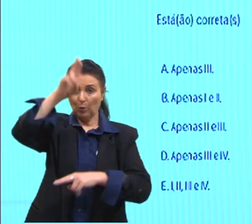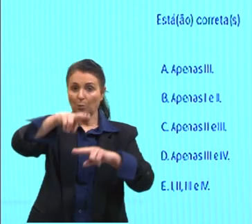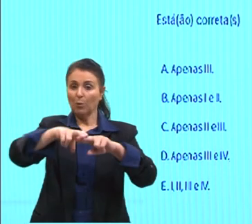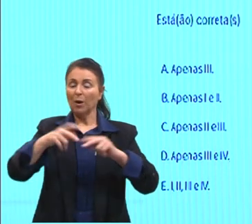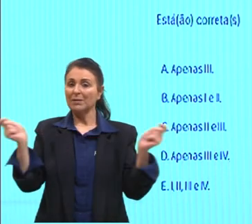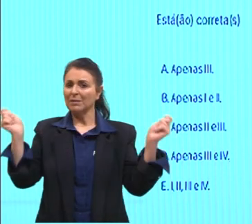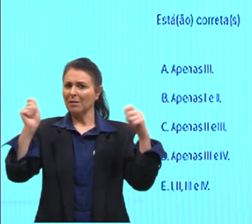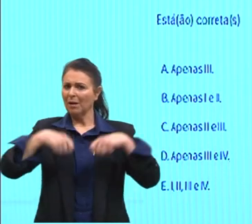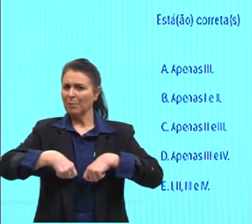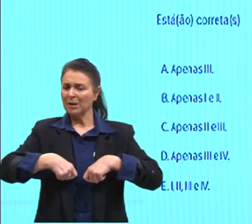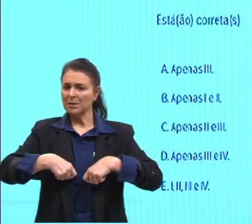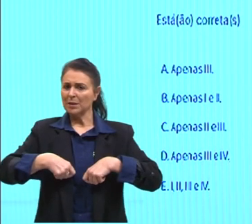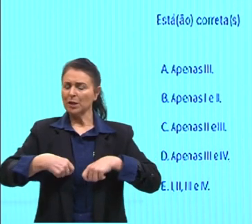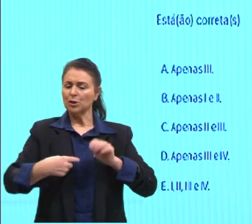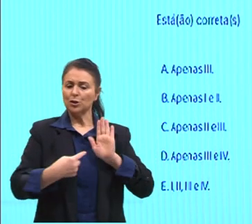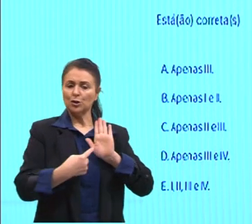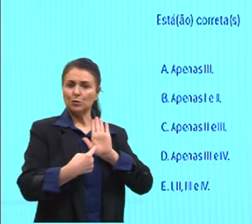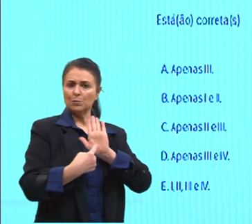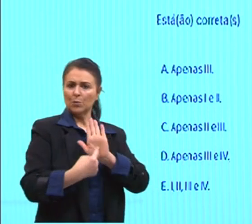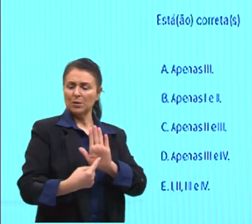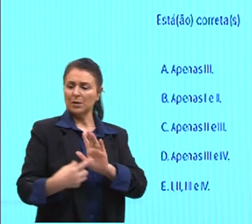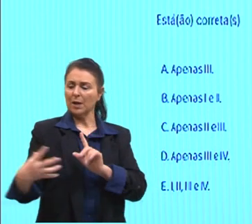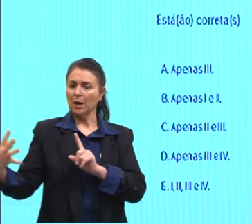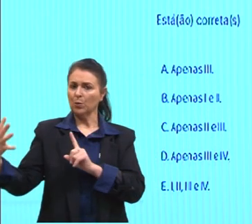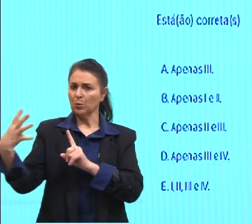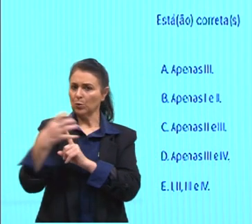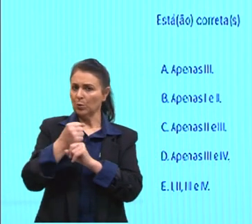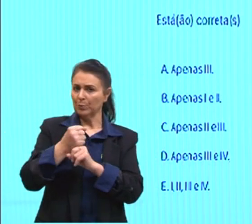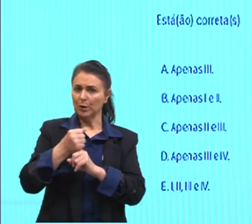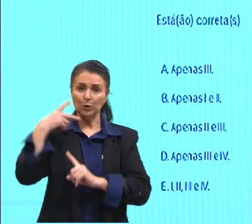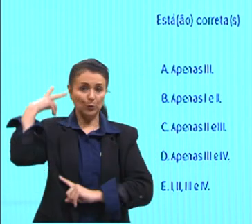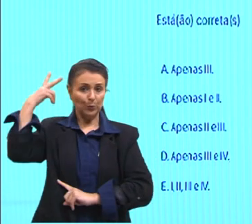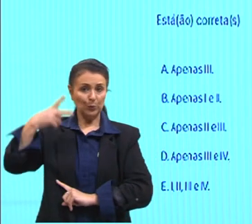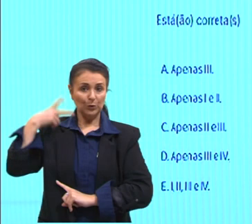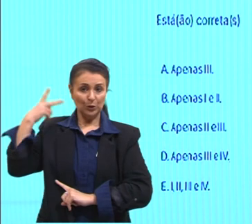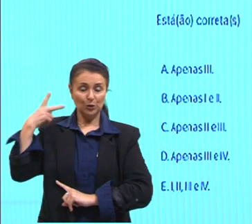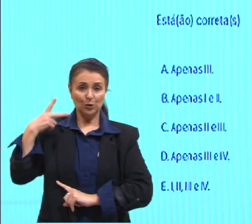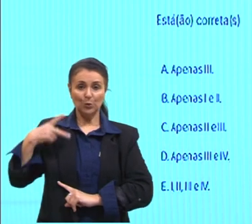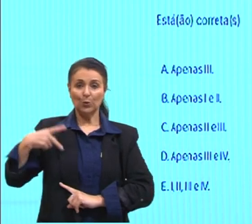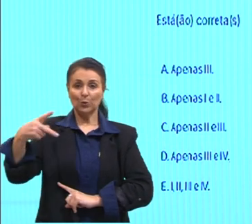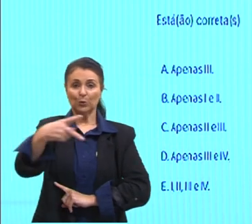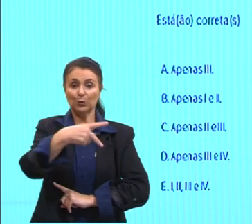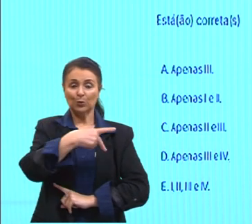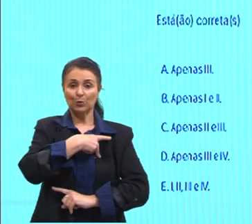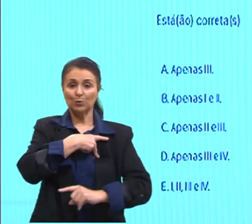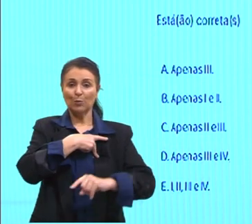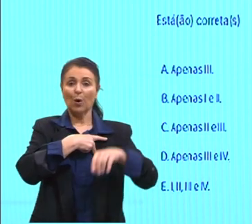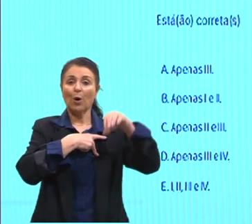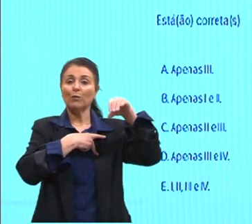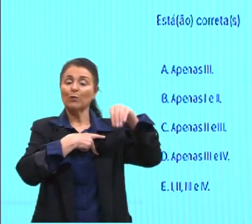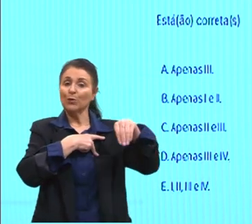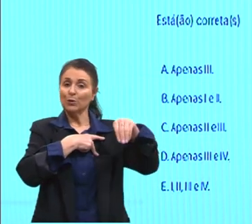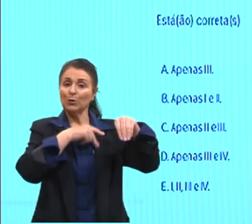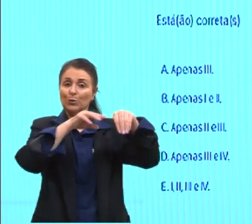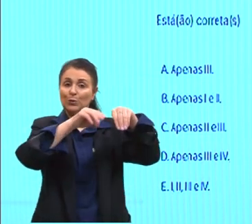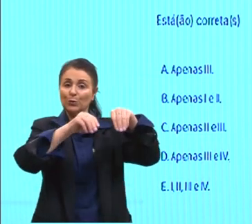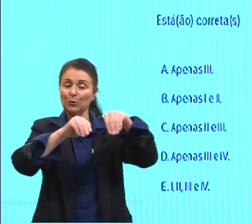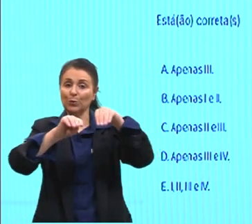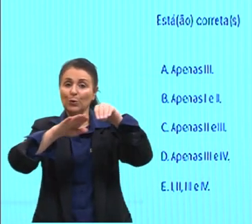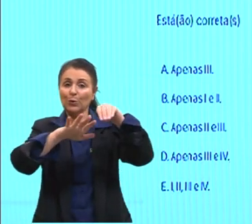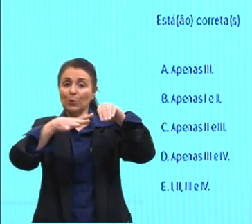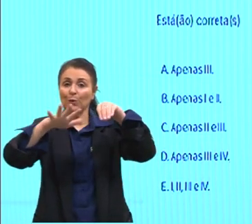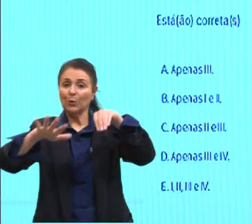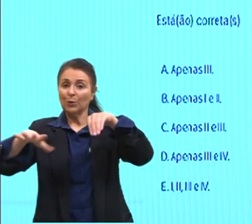de impor o domínio político sobre os povos do Mediterrâneo sem estabelecer nenhum diálogo criativo com a cultura dos